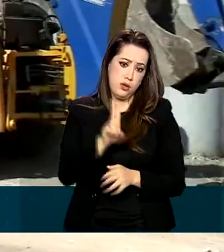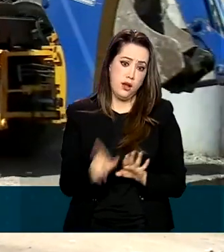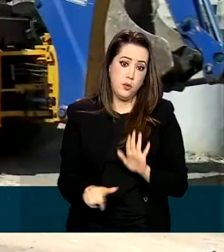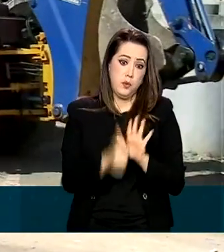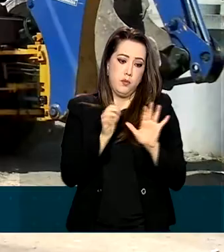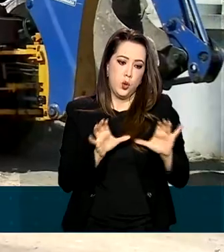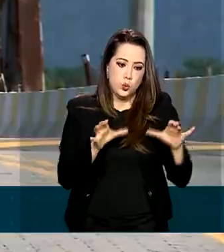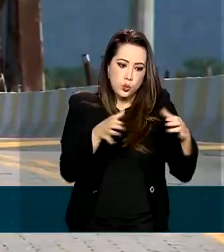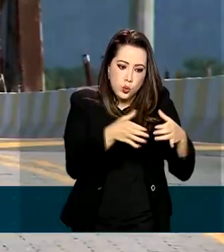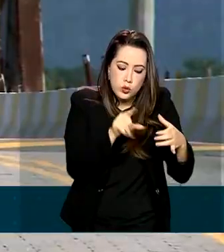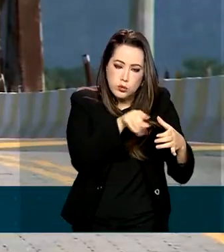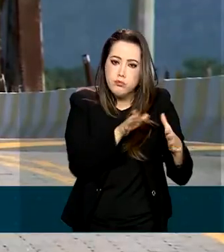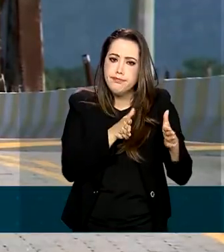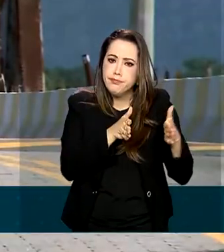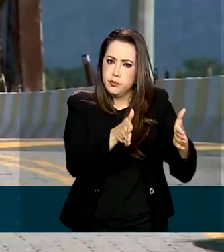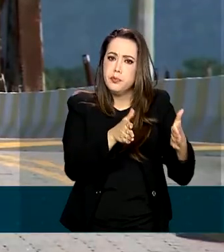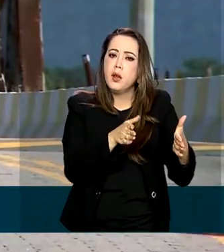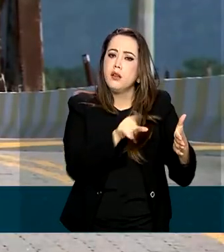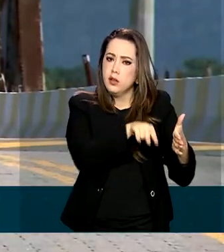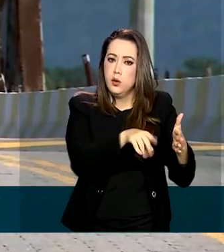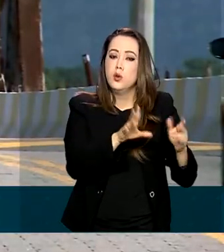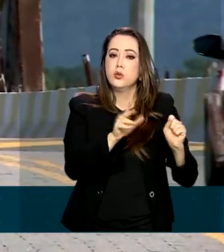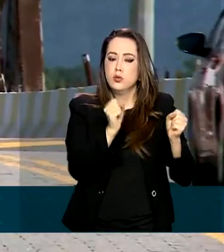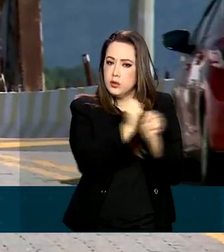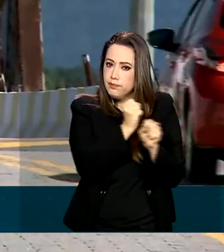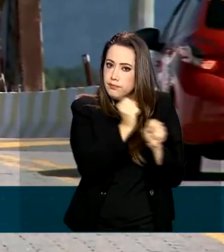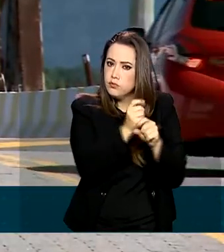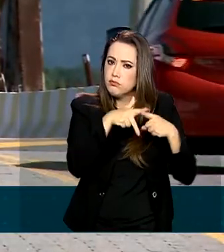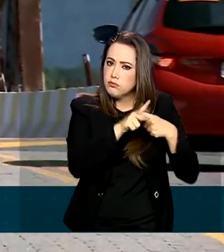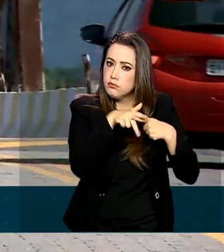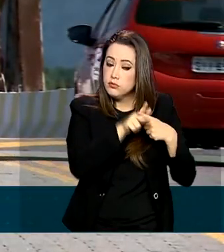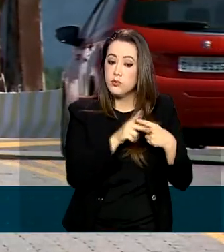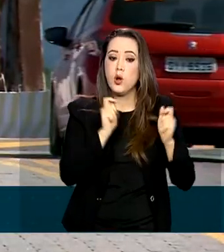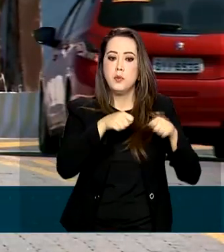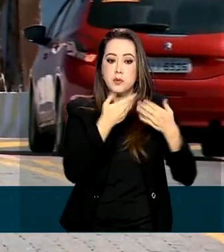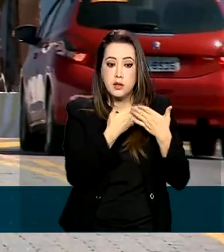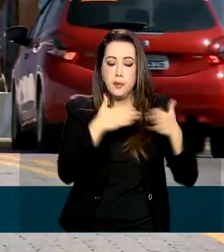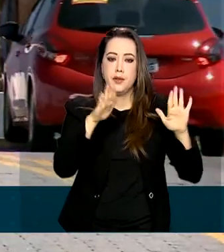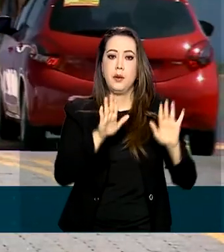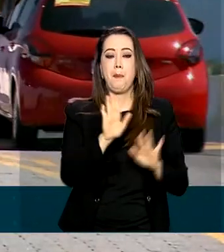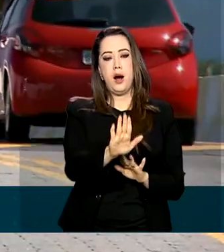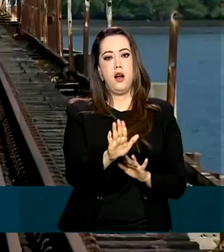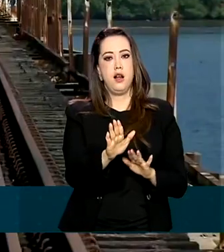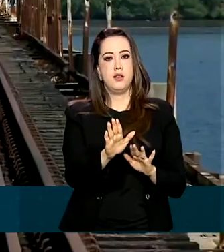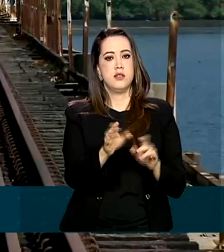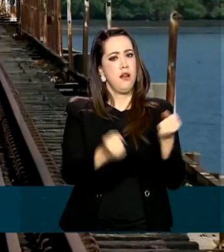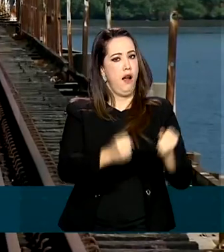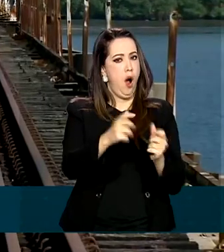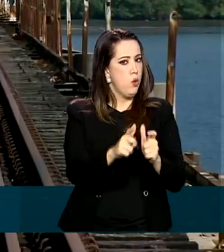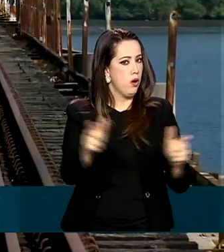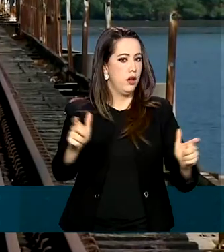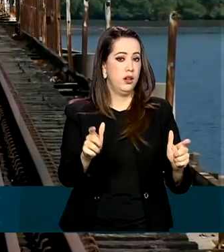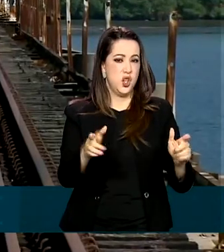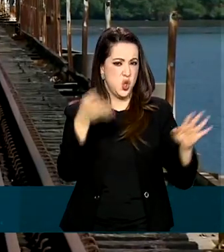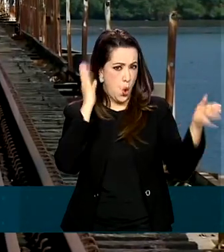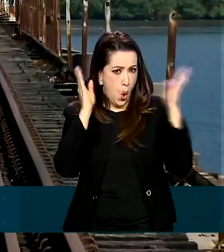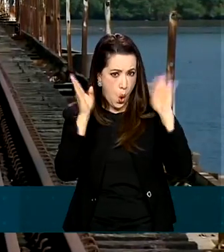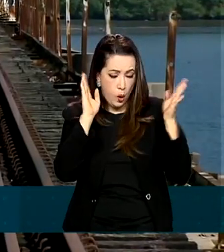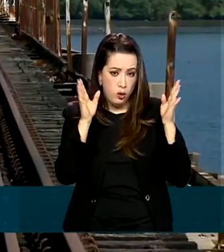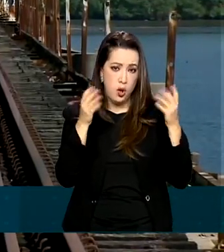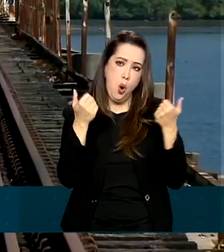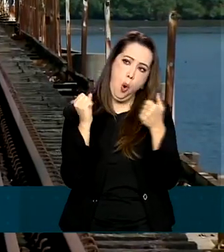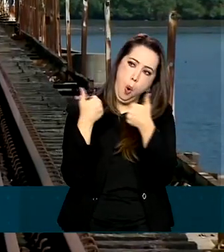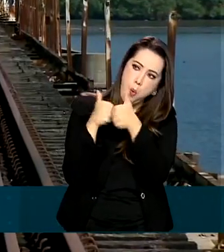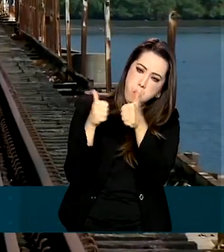etapa da reforma, o que permitiu a reabertura da travessia. Mas ônibus e caminhões só poderão passar por aqui quando